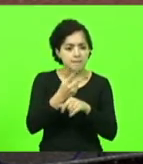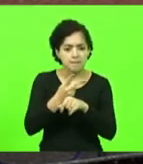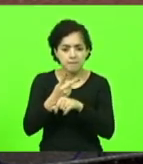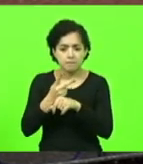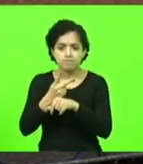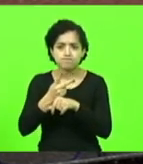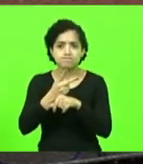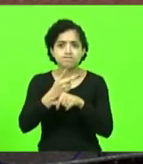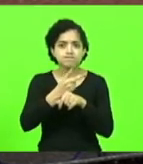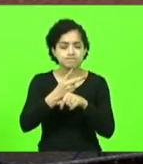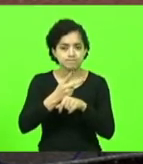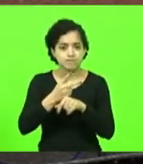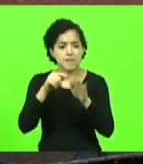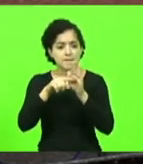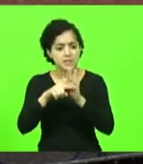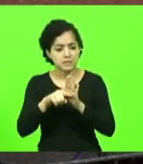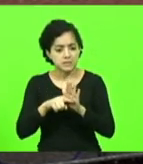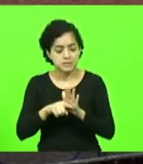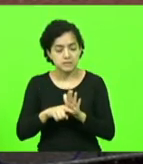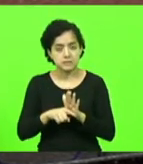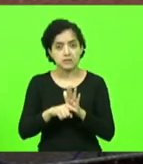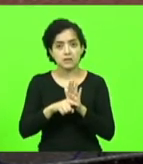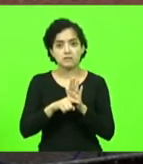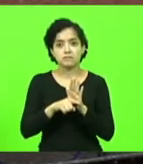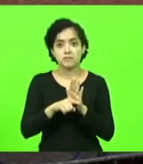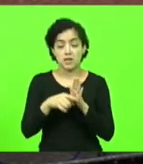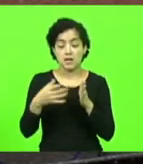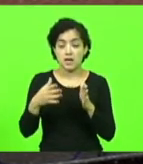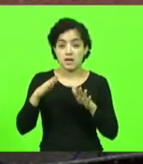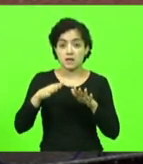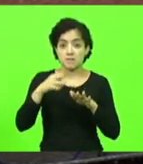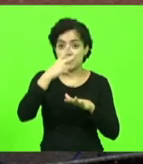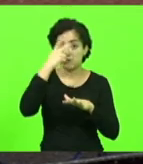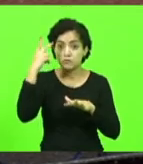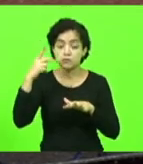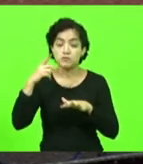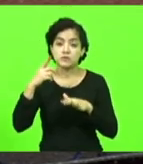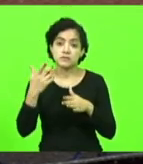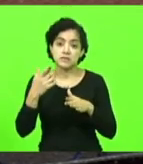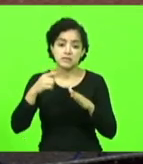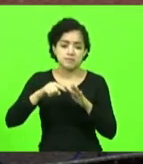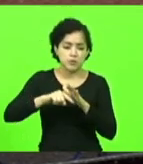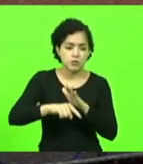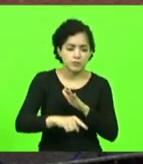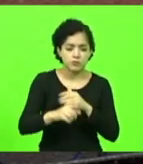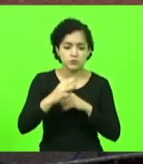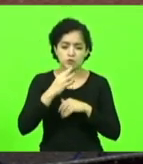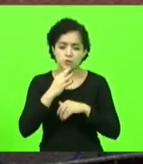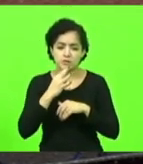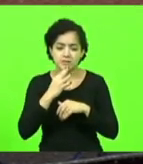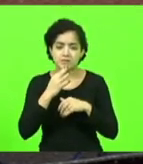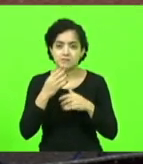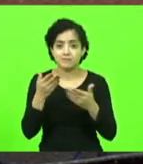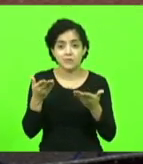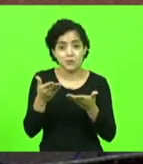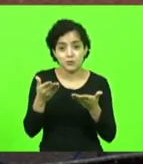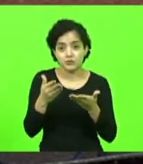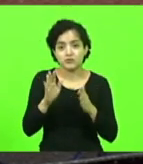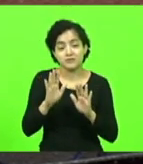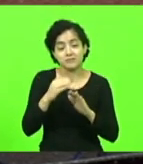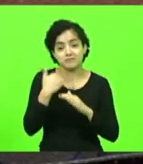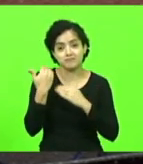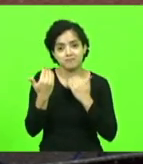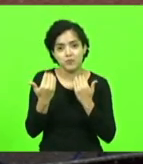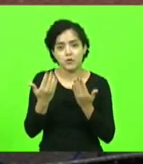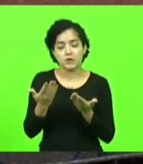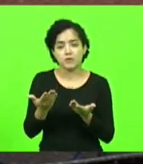muitas pessoas que tinham conhecimento mais profundo não se encontram mais. Então, é